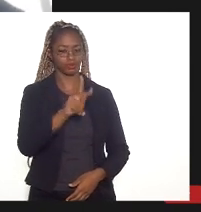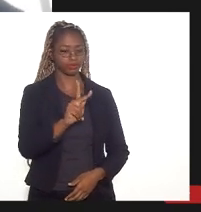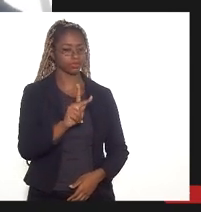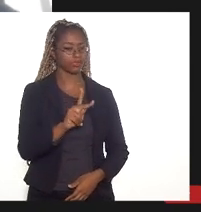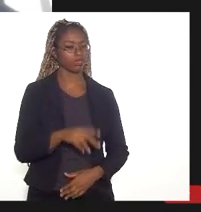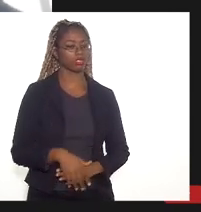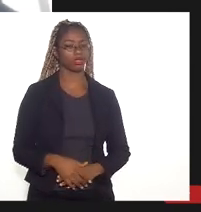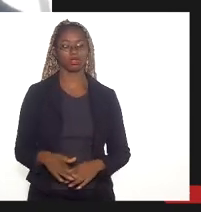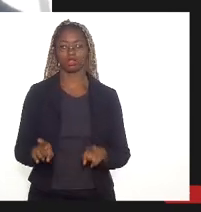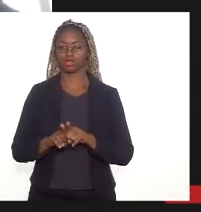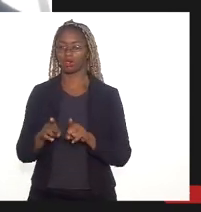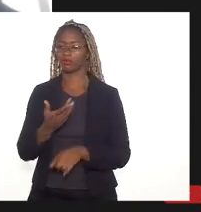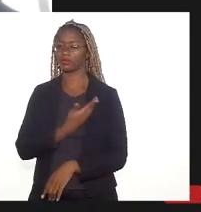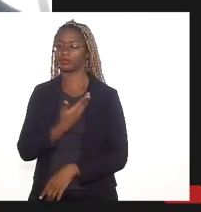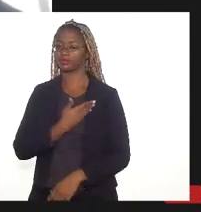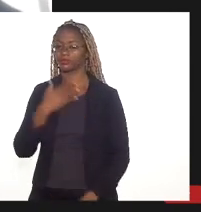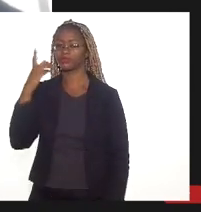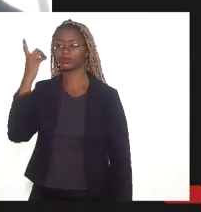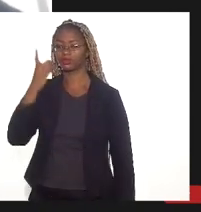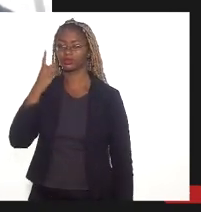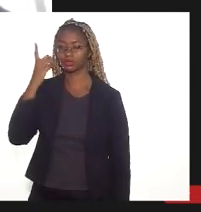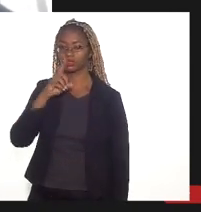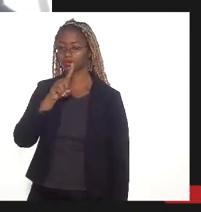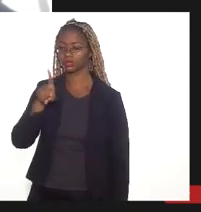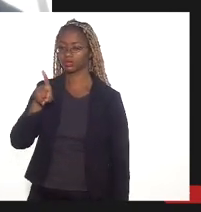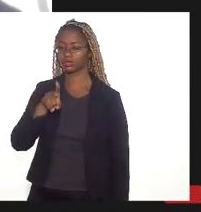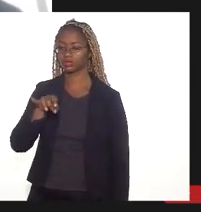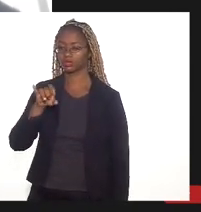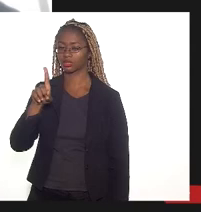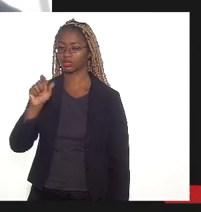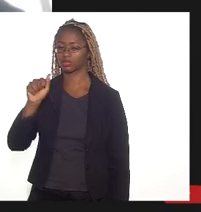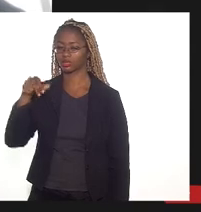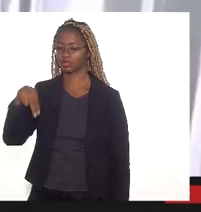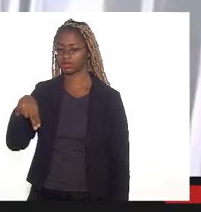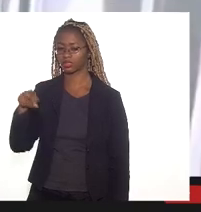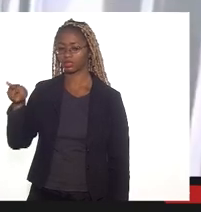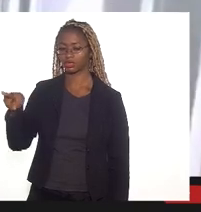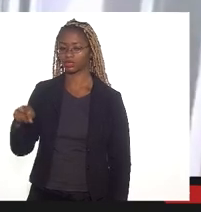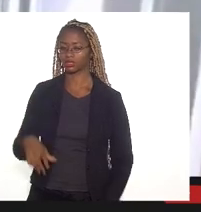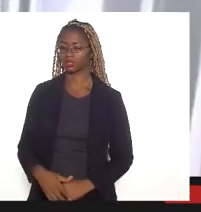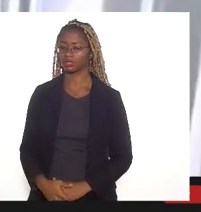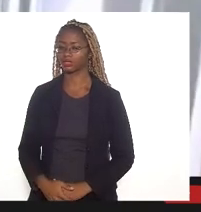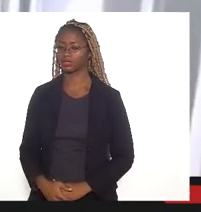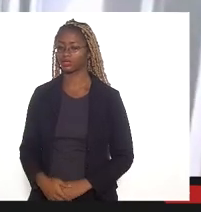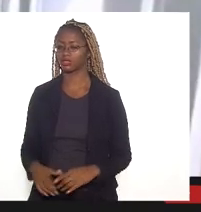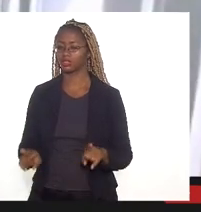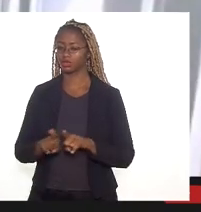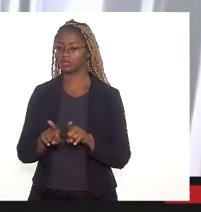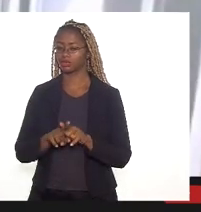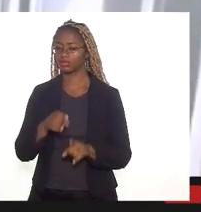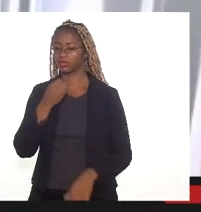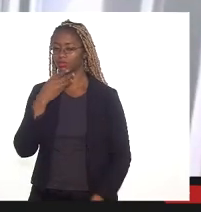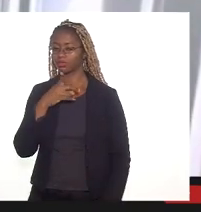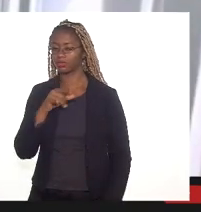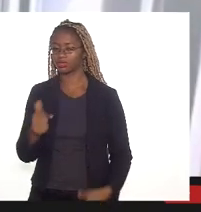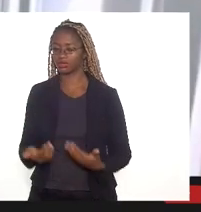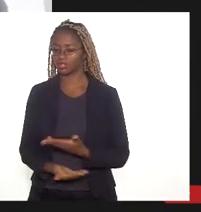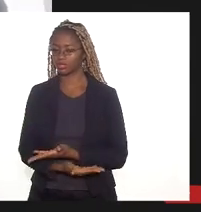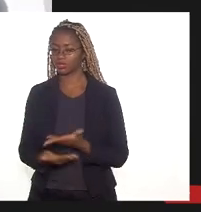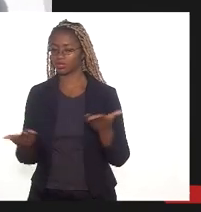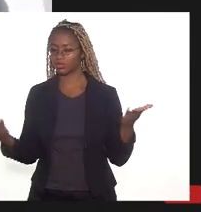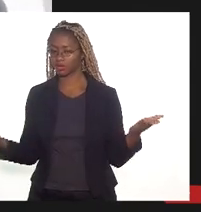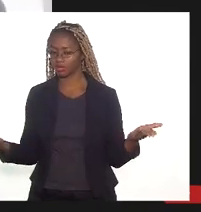minha amiga ilustríssima deputada Zeidã, sendo representada. Eu dou meu bom dia a todos. Eu estou